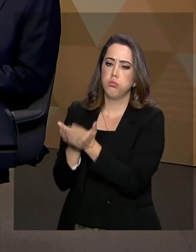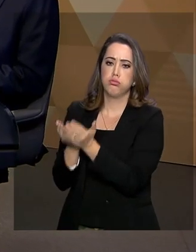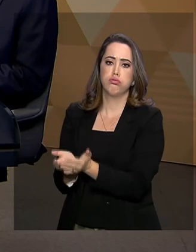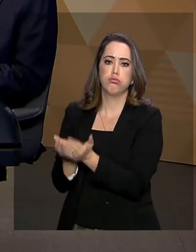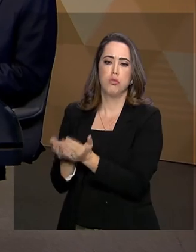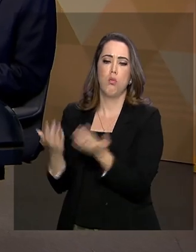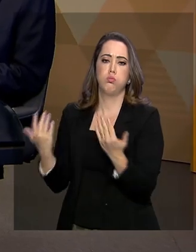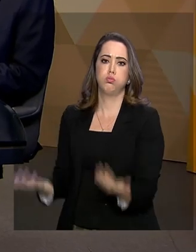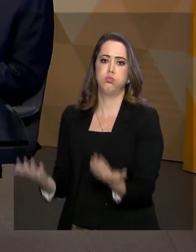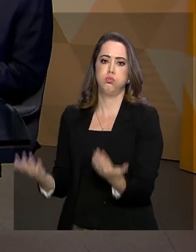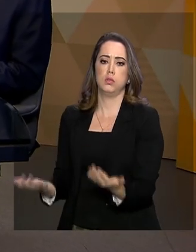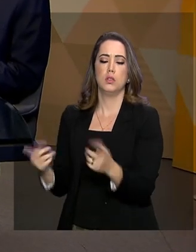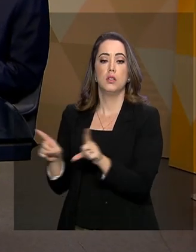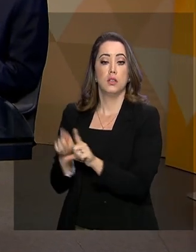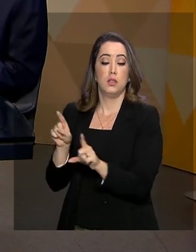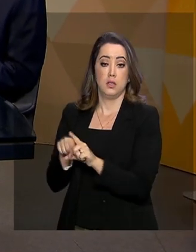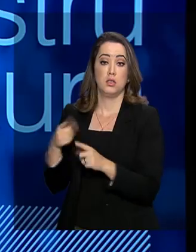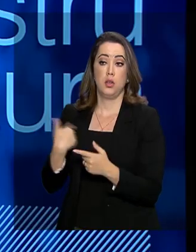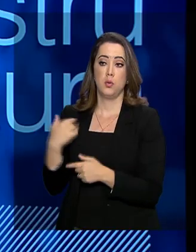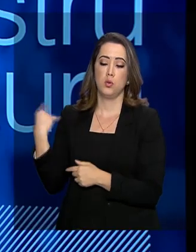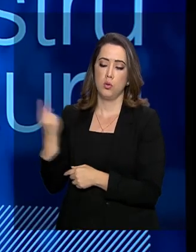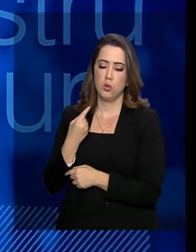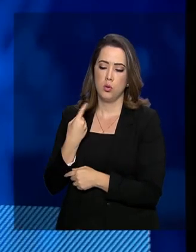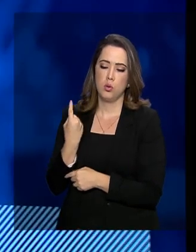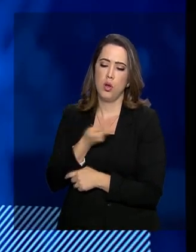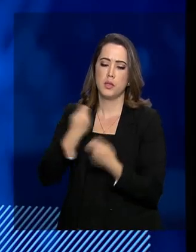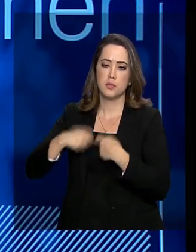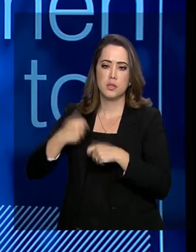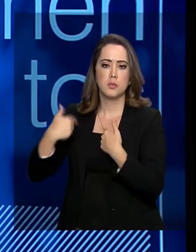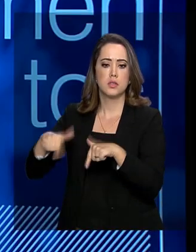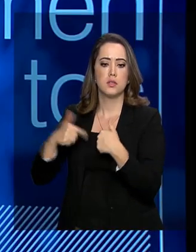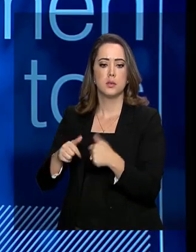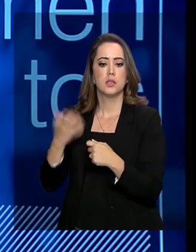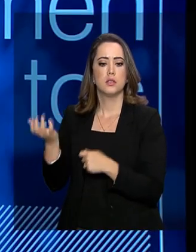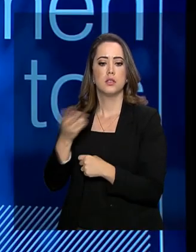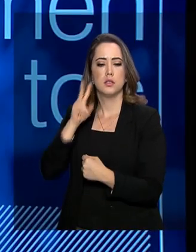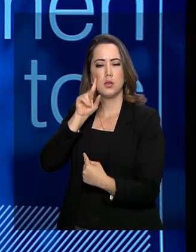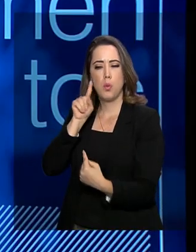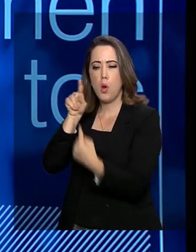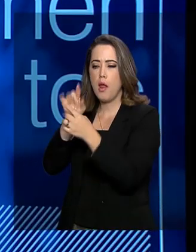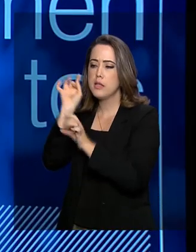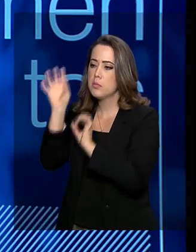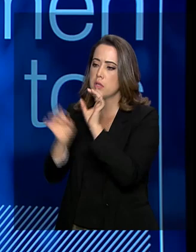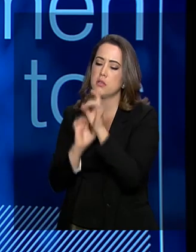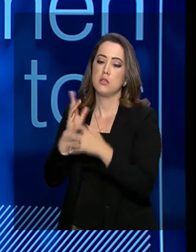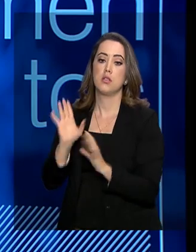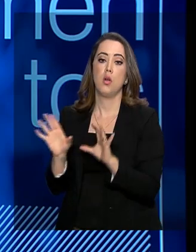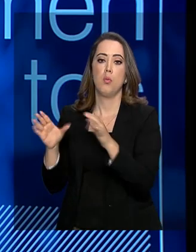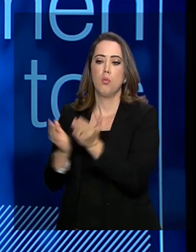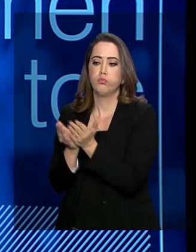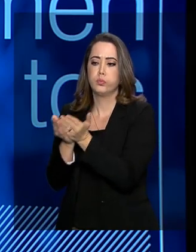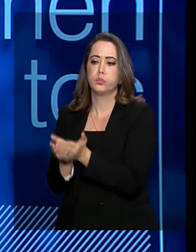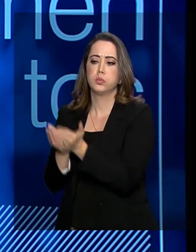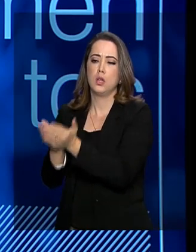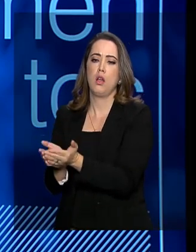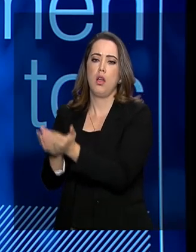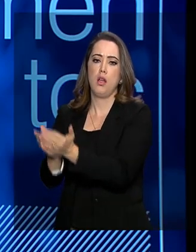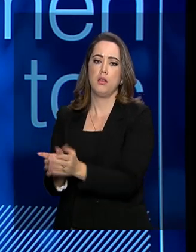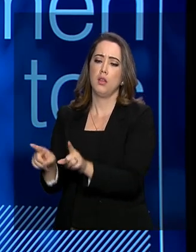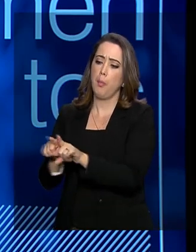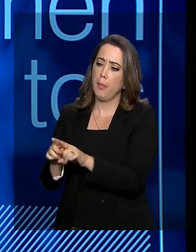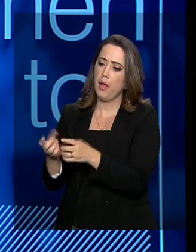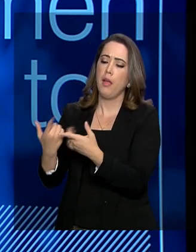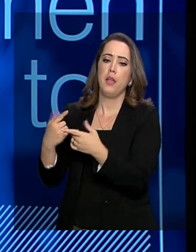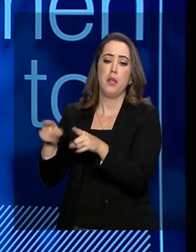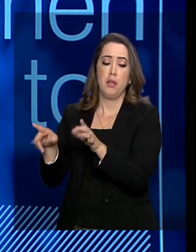outros resultados positivos do setor portuário, nós temos muito o que fazer e queremos olhar sempre com um olhar especial, tanto para posto quanto para a navegação de interior e